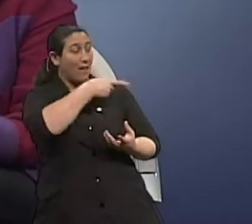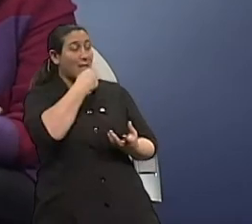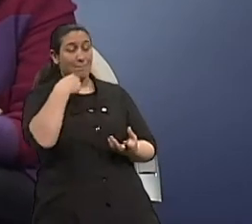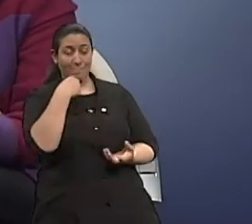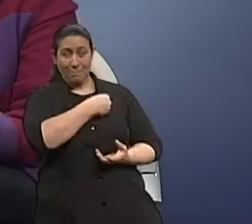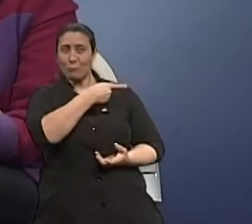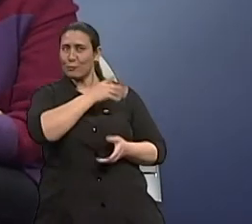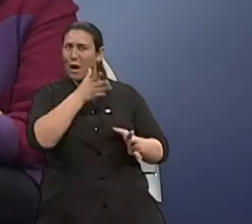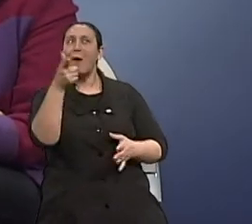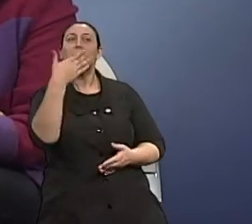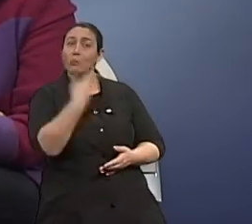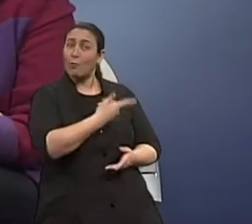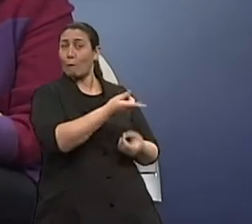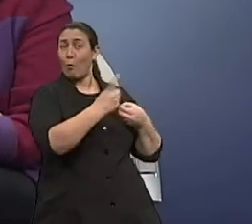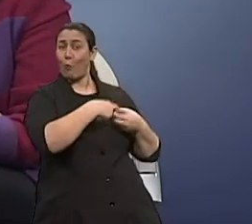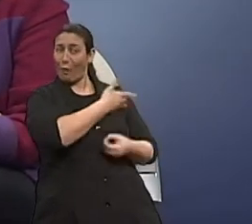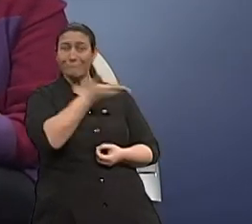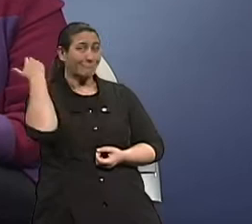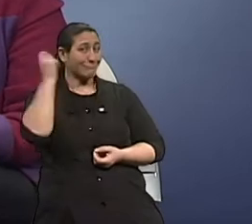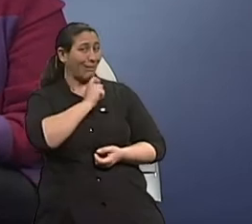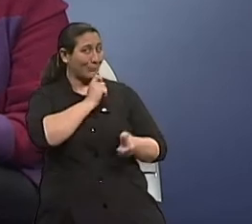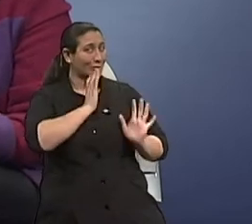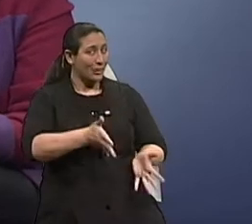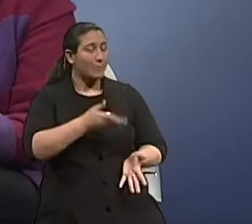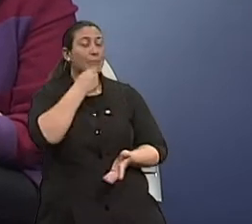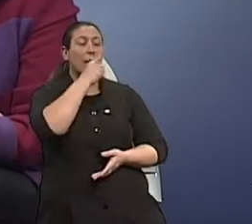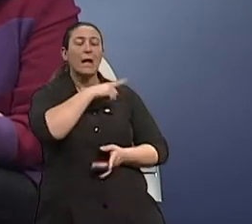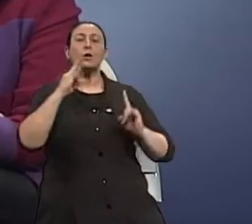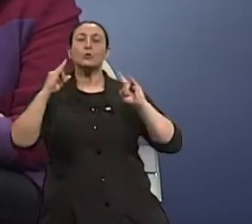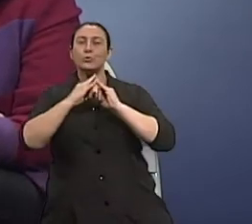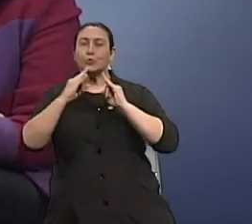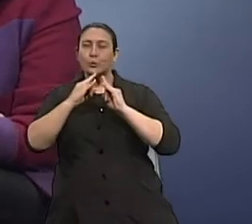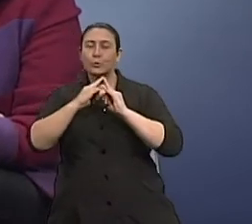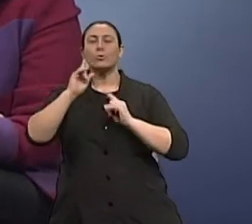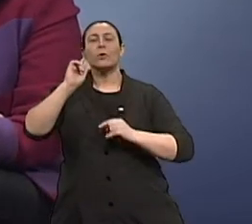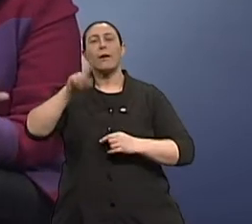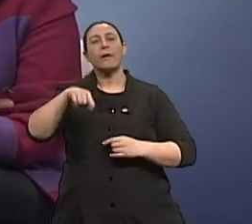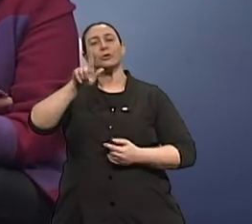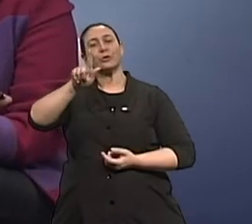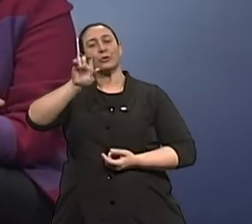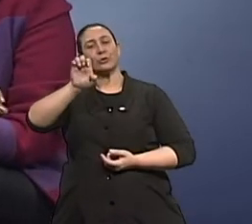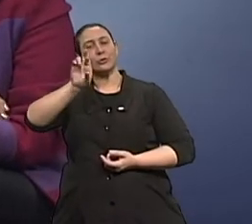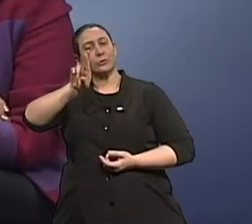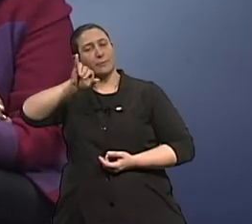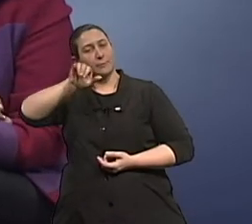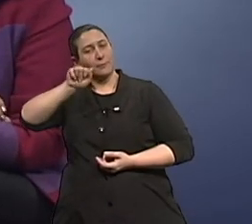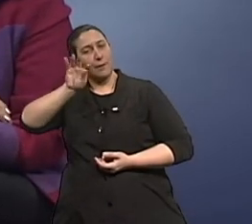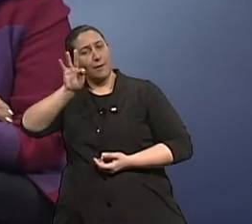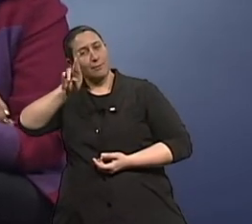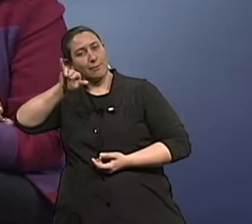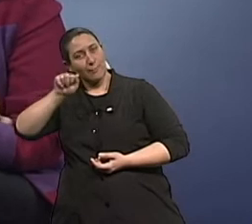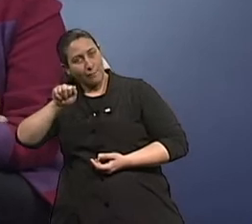sobre esse tema. Eu falo agora, então, com o diretor do Instituto de Geriatria e Gerontologia da Pontifícia Universidade